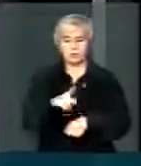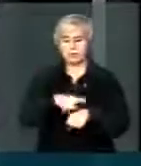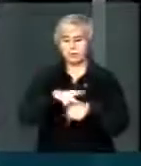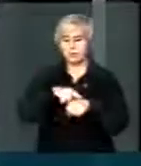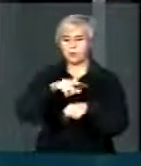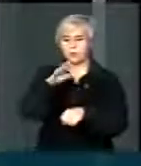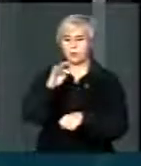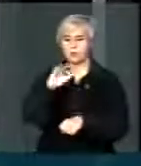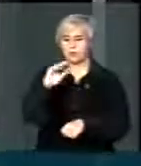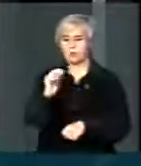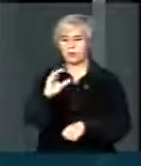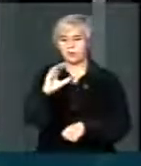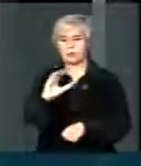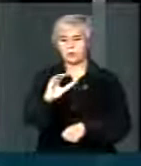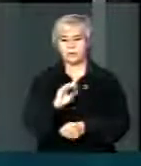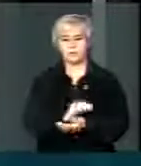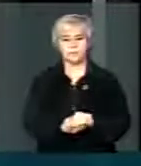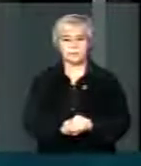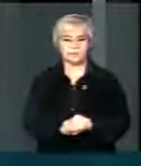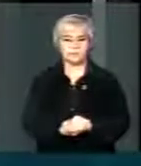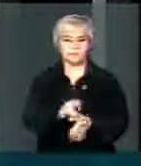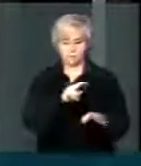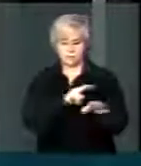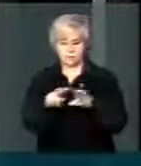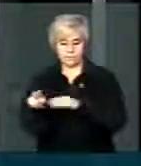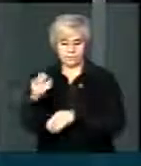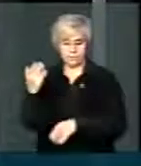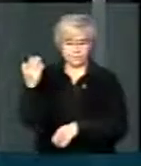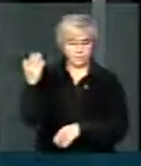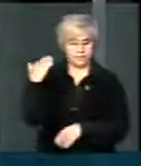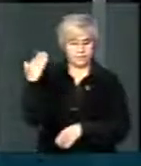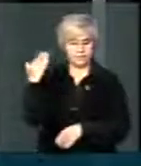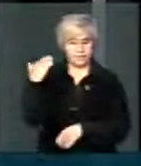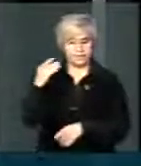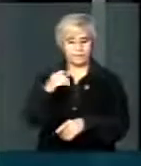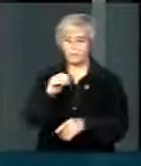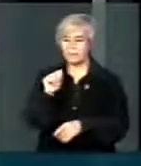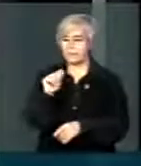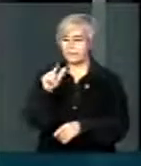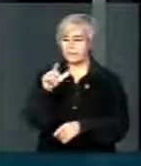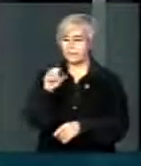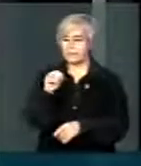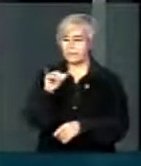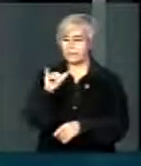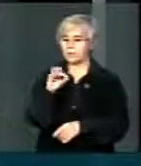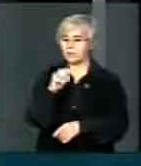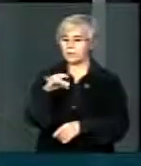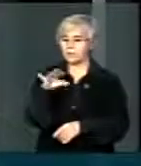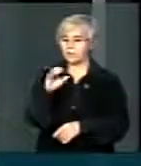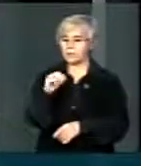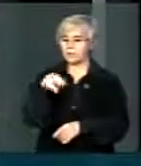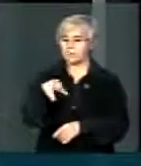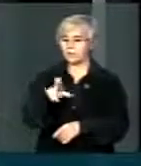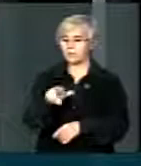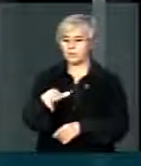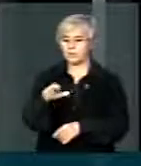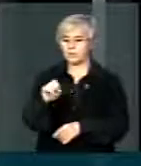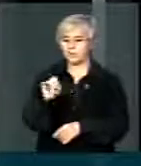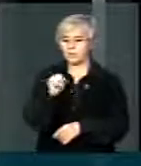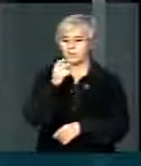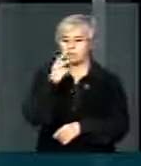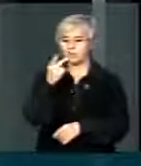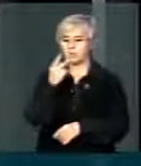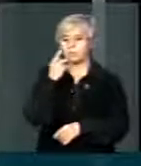Cardoso. Na semana passada, o Aloysio Nunes, aliás, esta semana, disse,